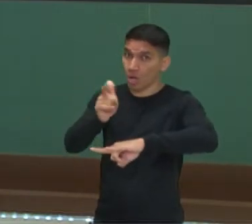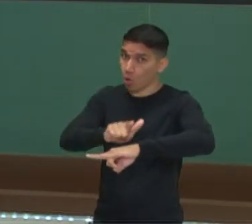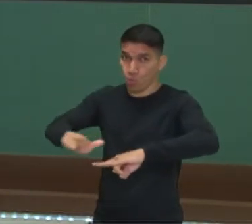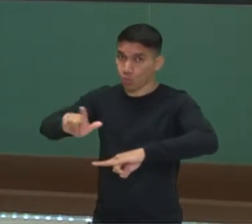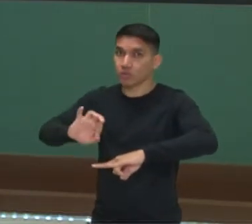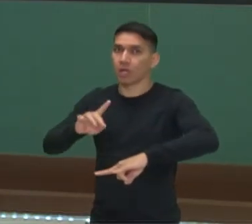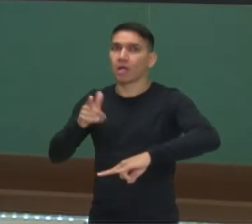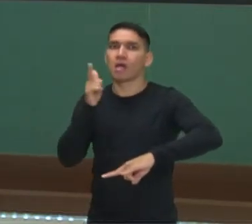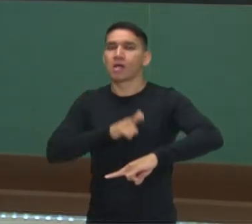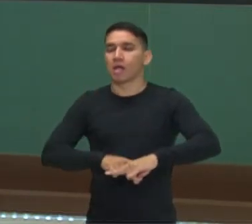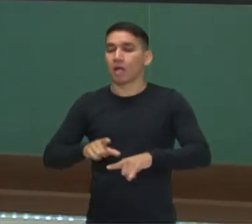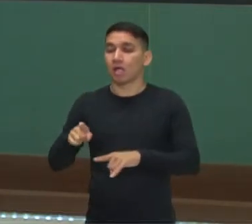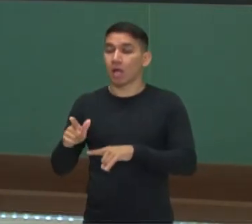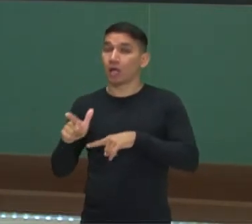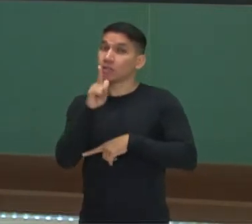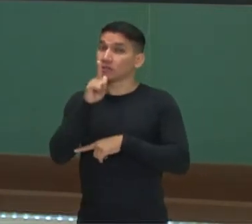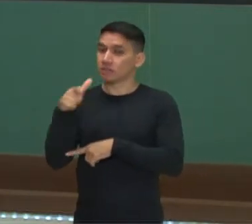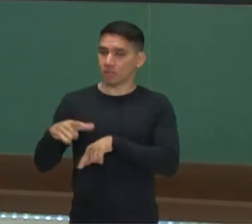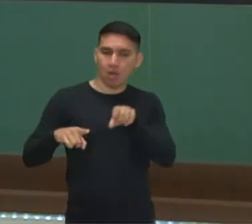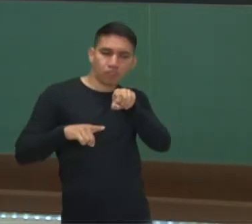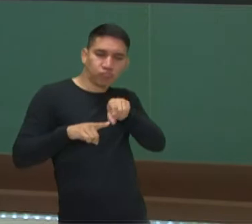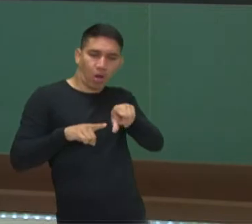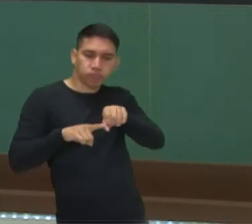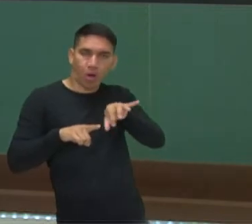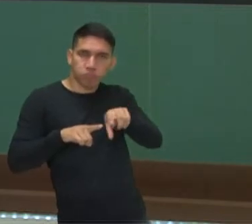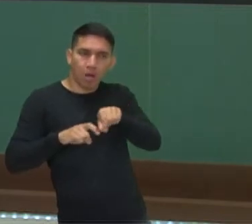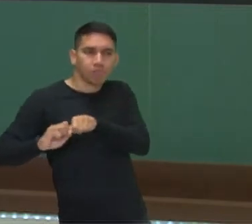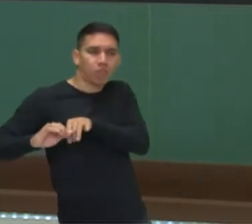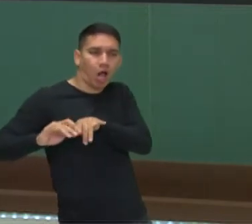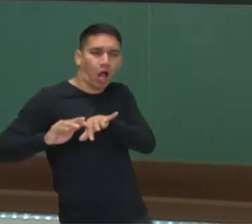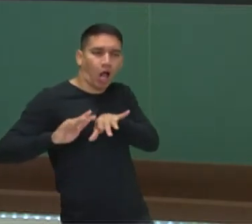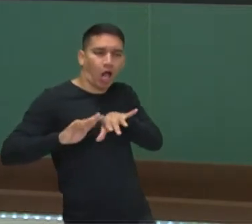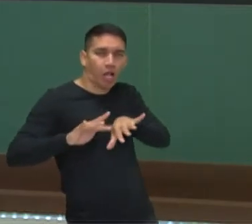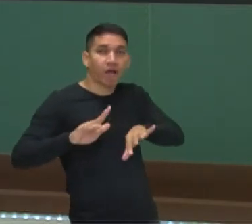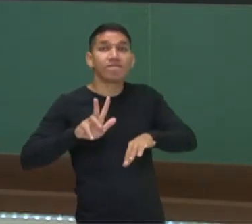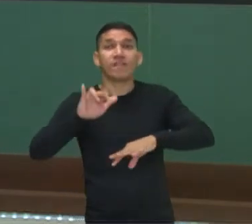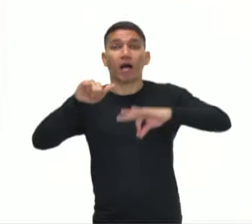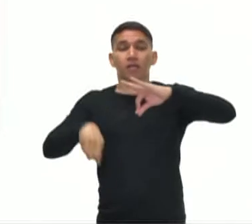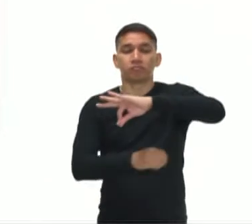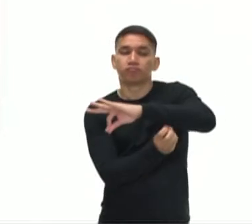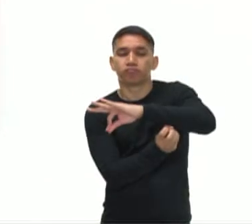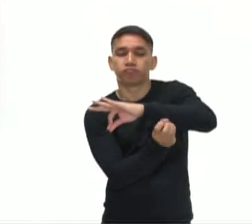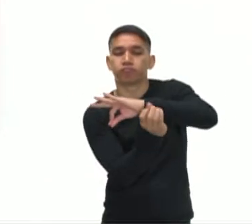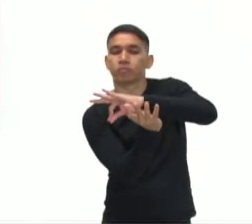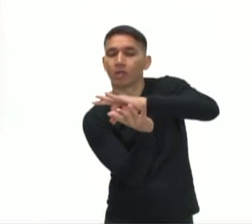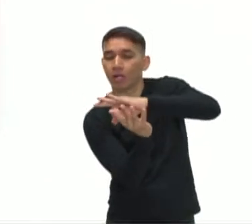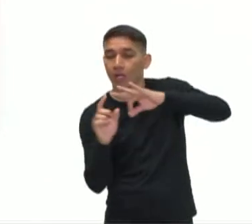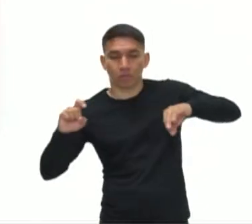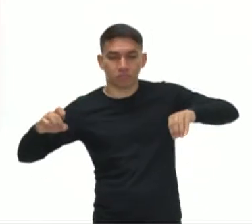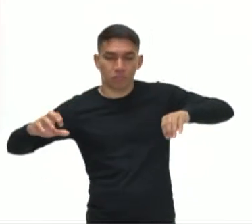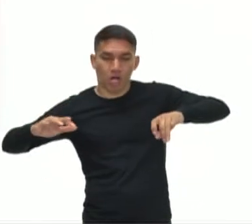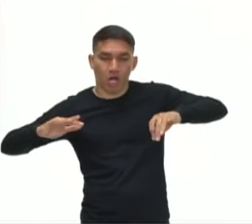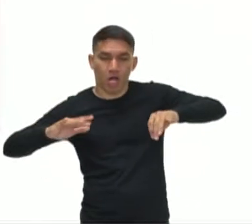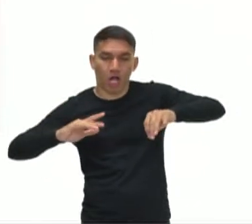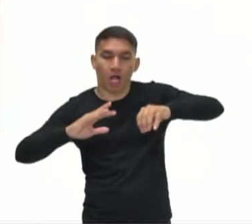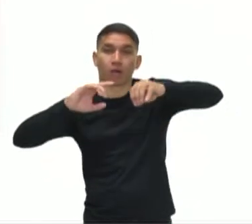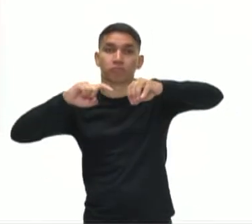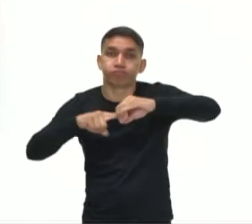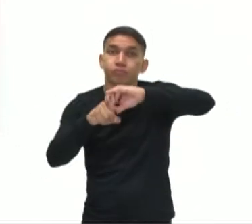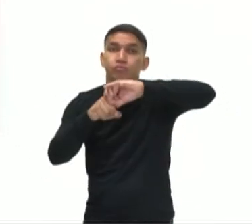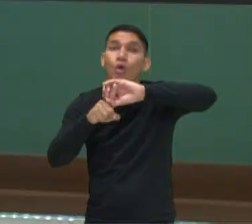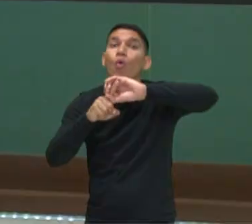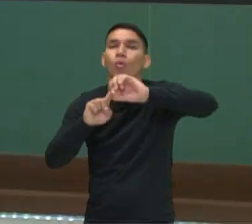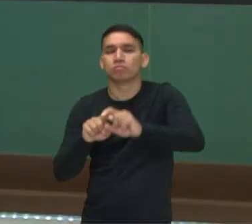espermatozoides vão correr na busca desse ovócito e essa fecundação poderá ocorrer. A fecundação